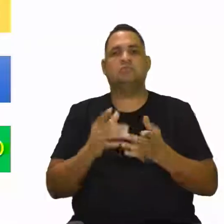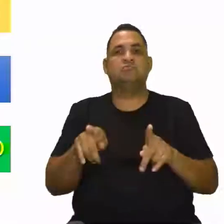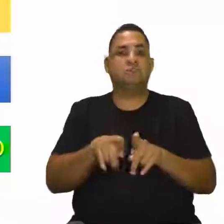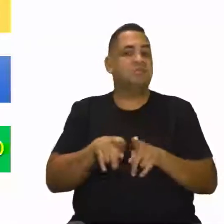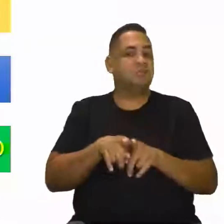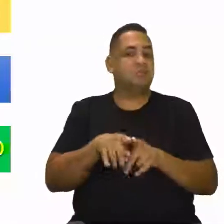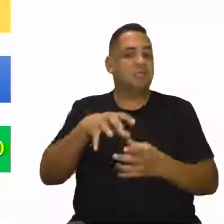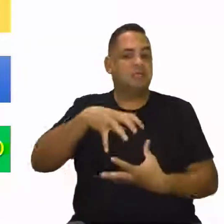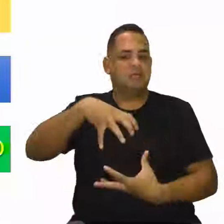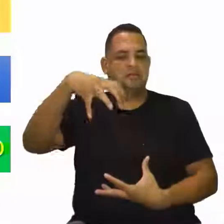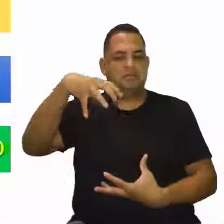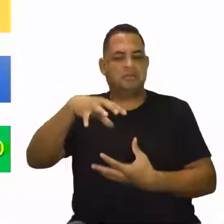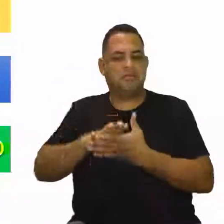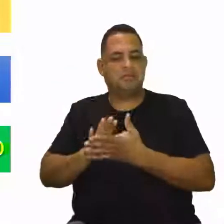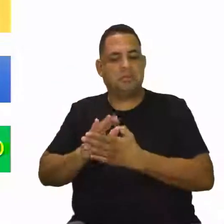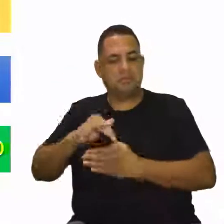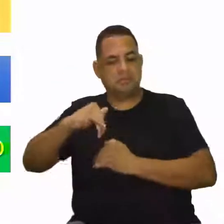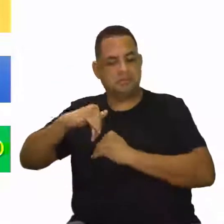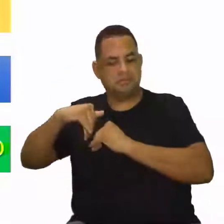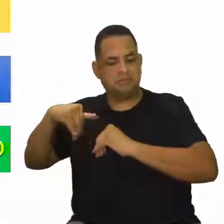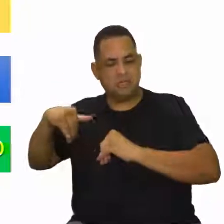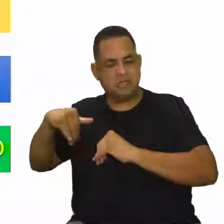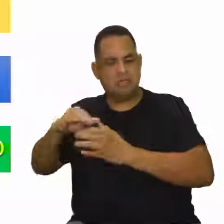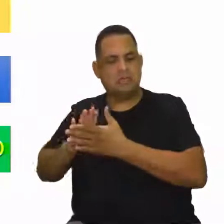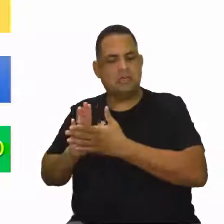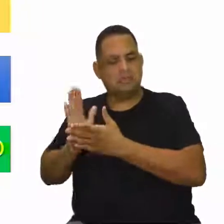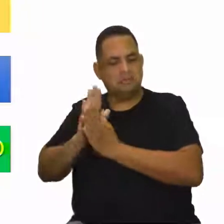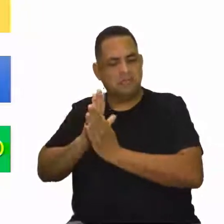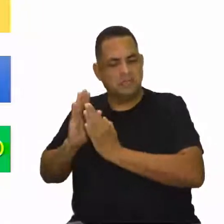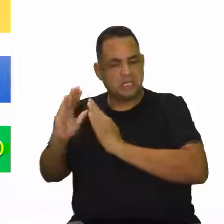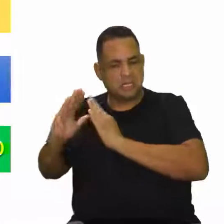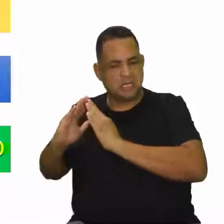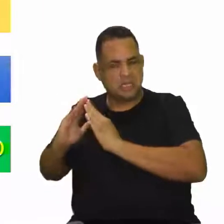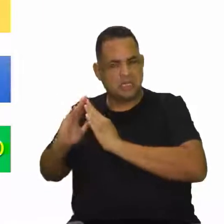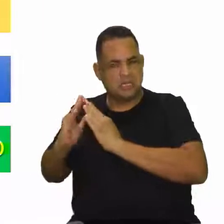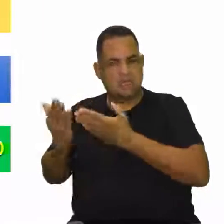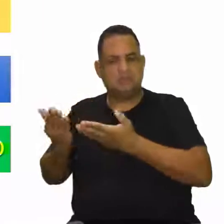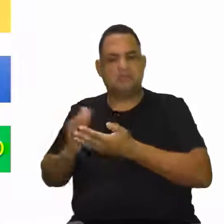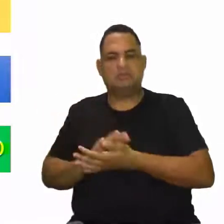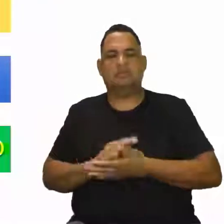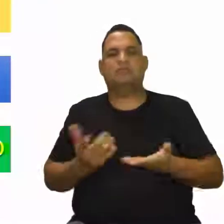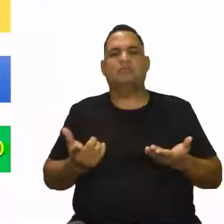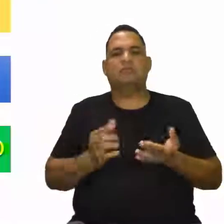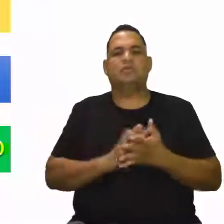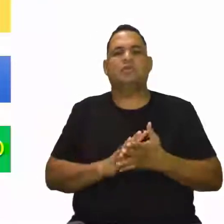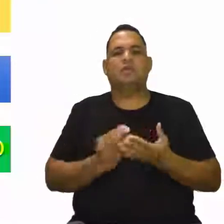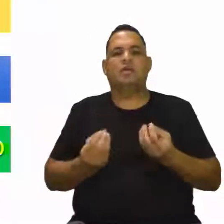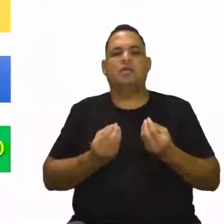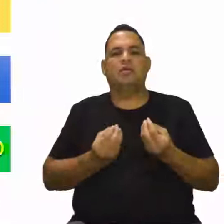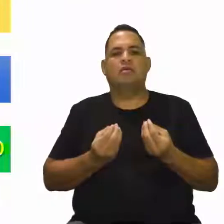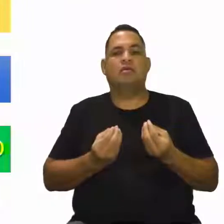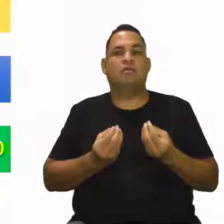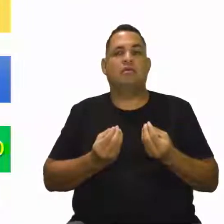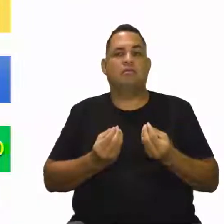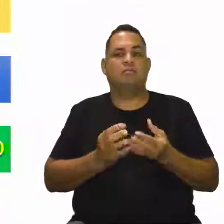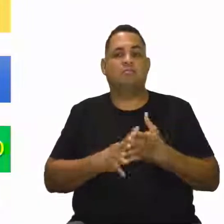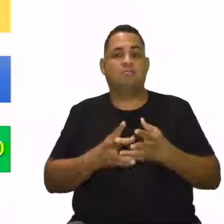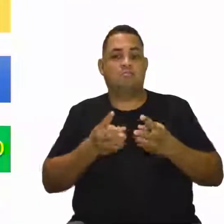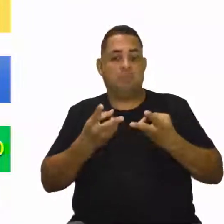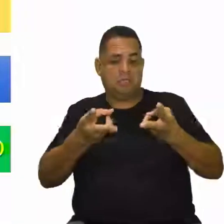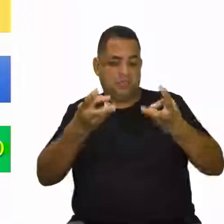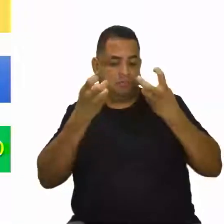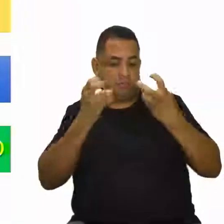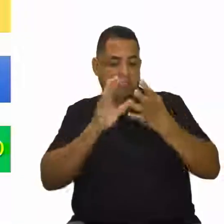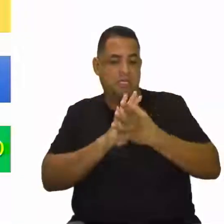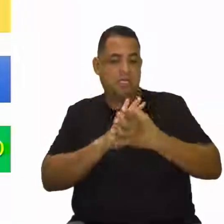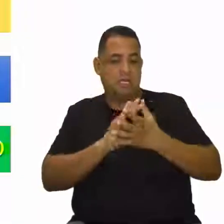também tem idosos que são mais reclusos, que buscam mais o isolamento. E aí, essa forma de enxergar a vida também pode mudar, gente, tá?